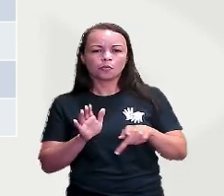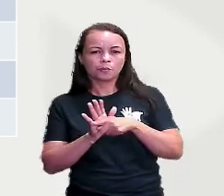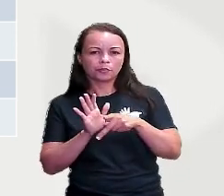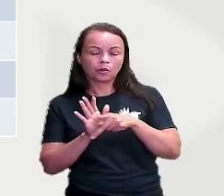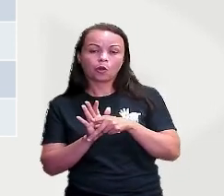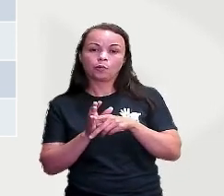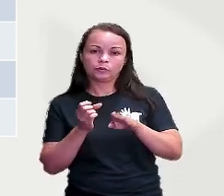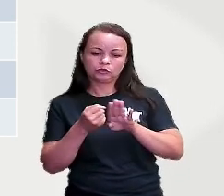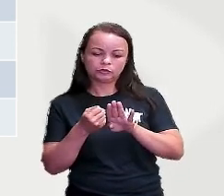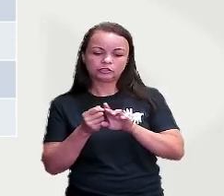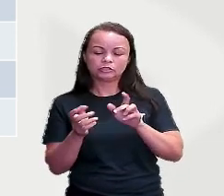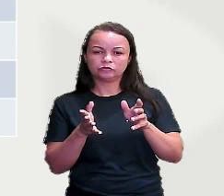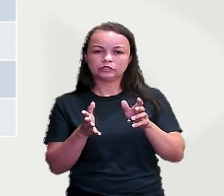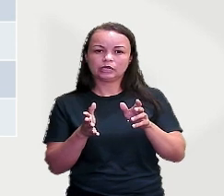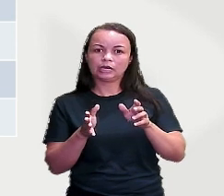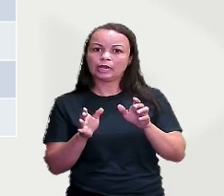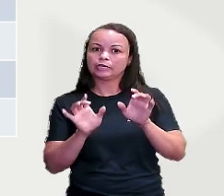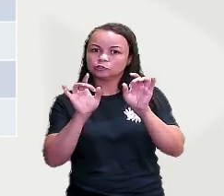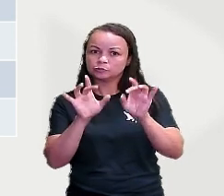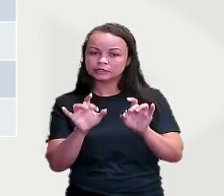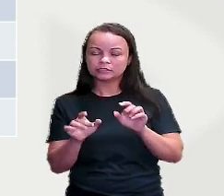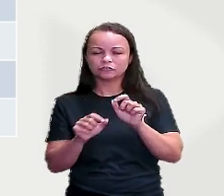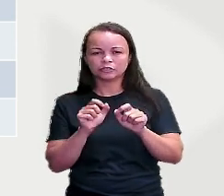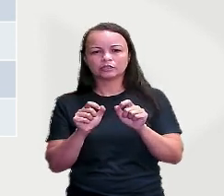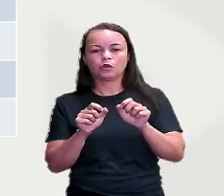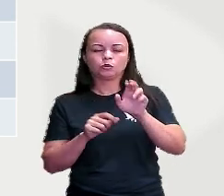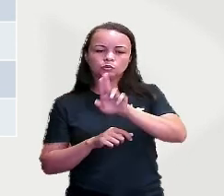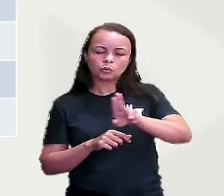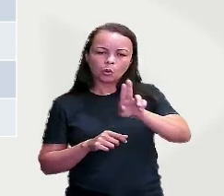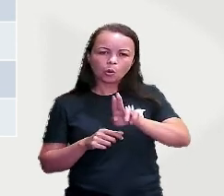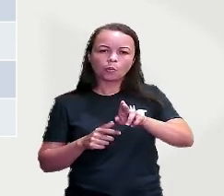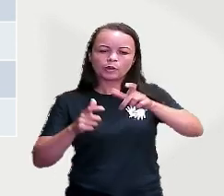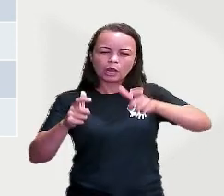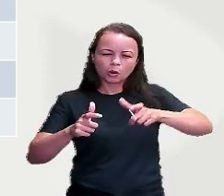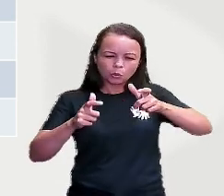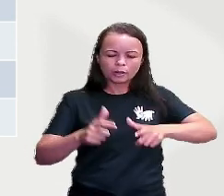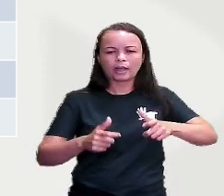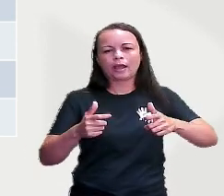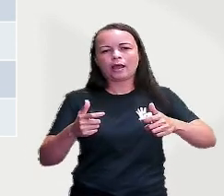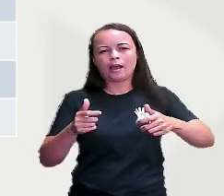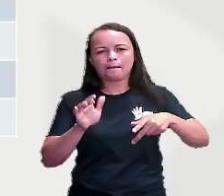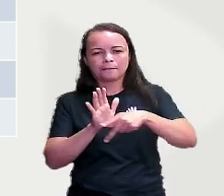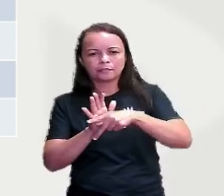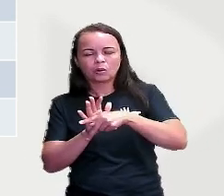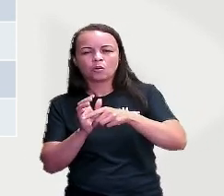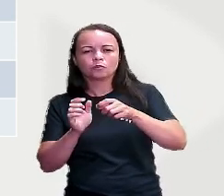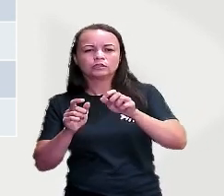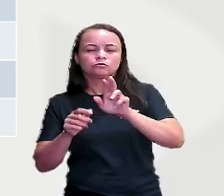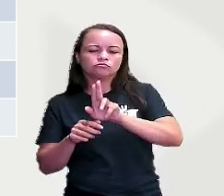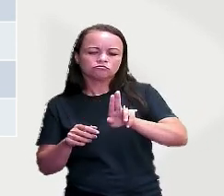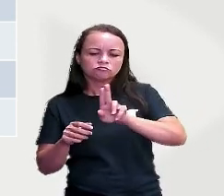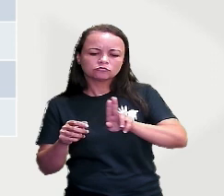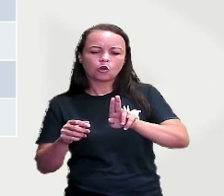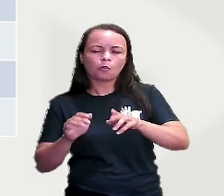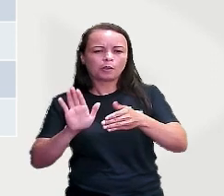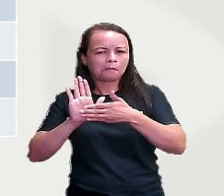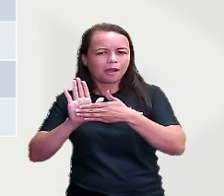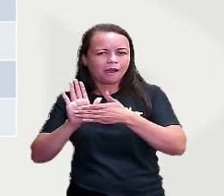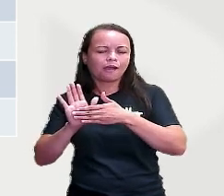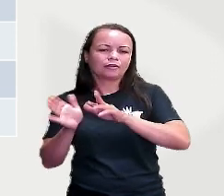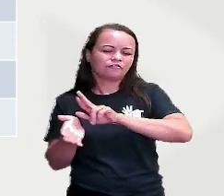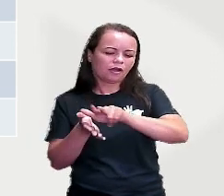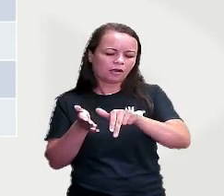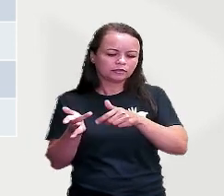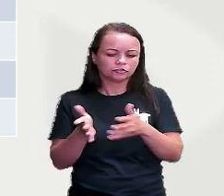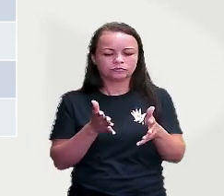específico. Ele dá nome ao indivíduo, lugar, marca. O nome próprio serve para identificar um substantivo